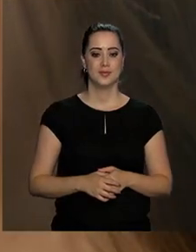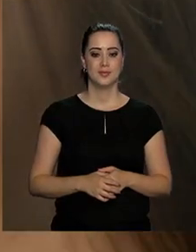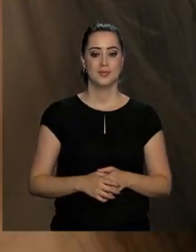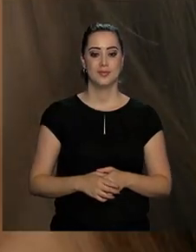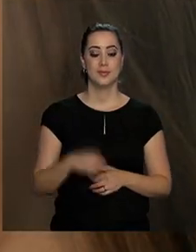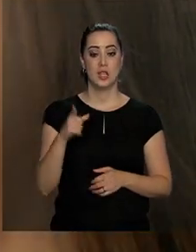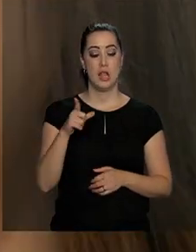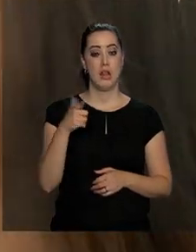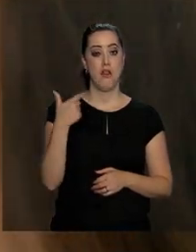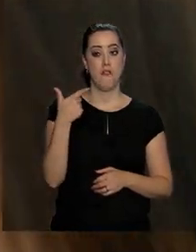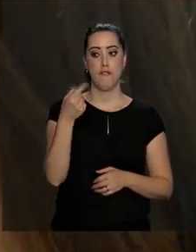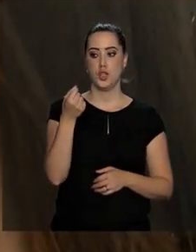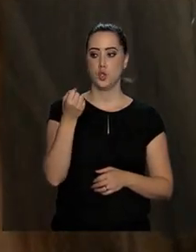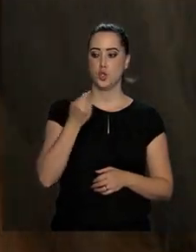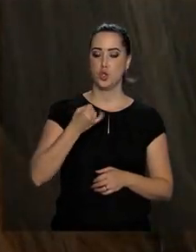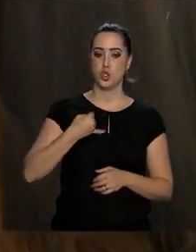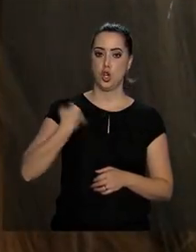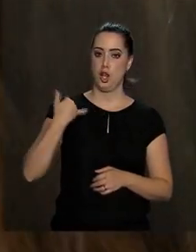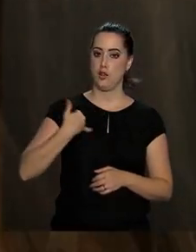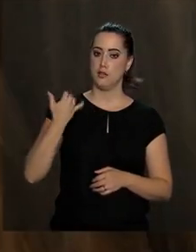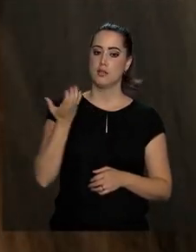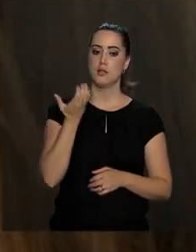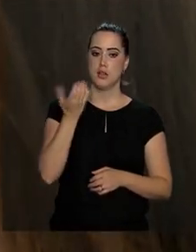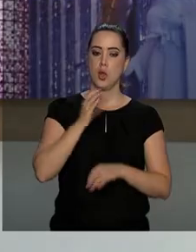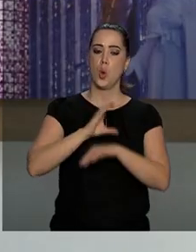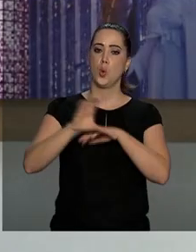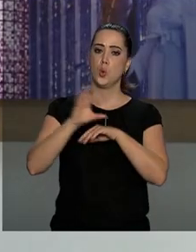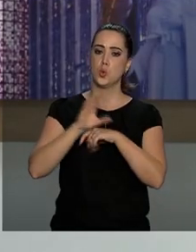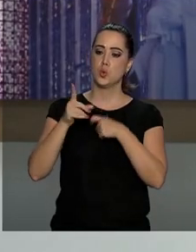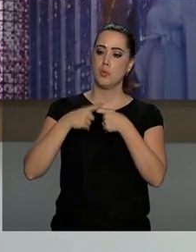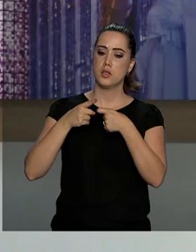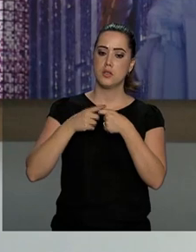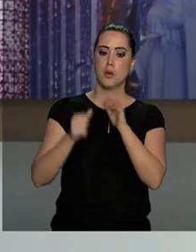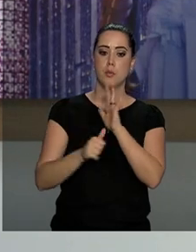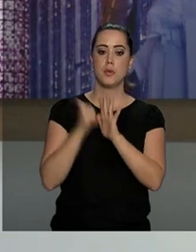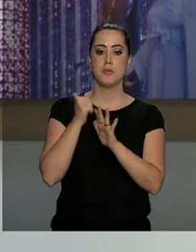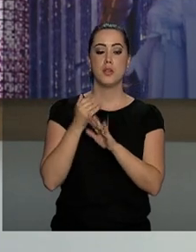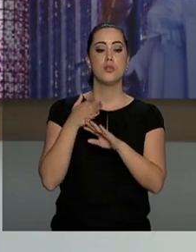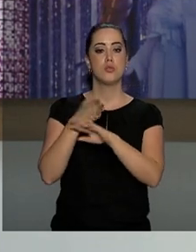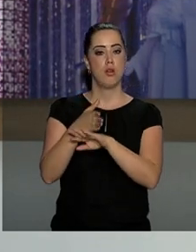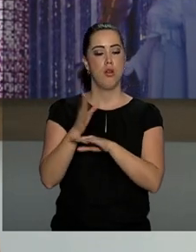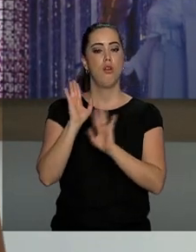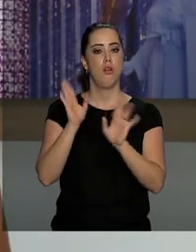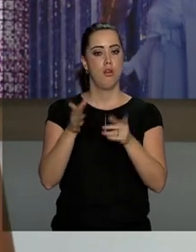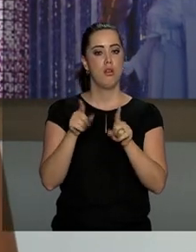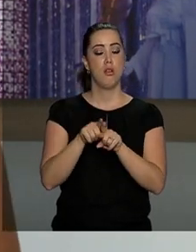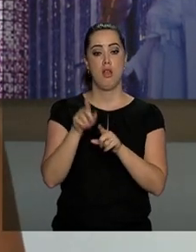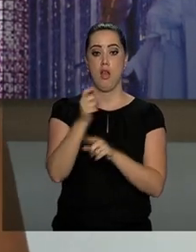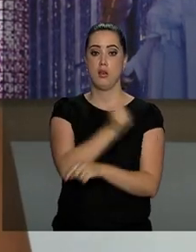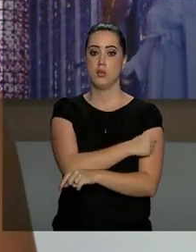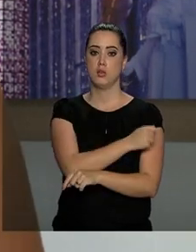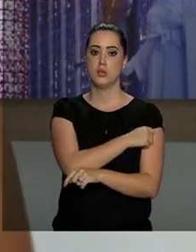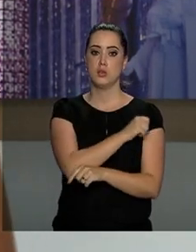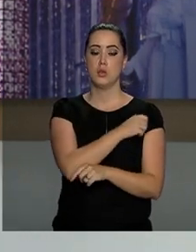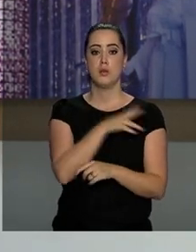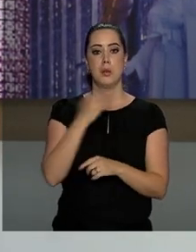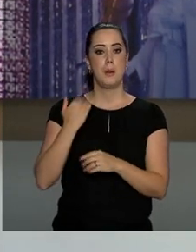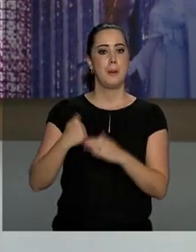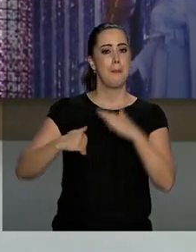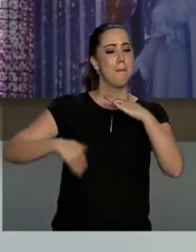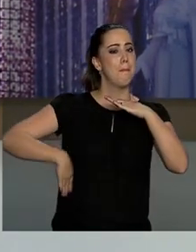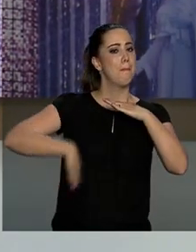Natália tem 20 anos e quer cursar medicina. O primeiro passo já foi dado. A estudante tirou a pontuação